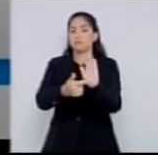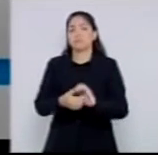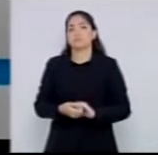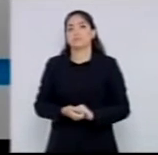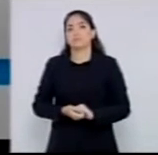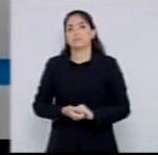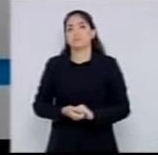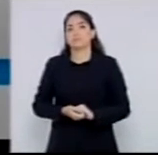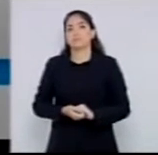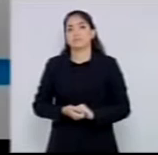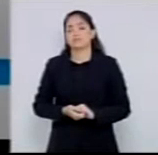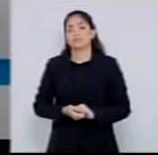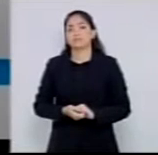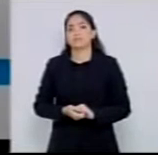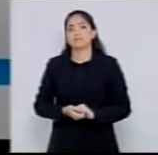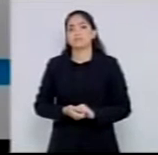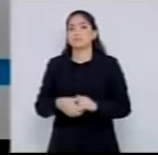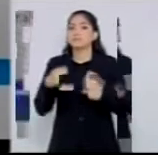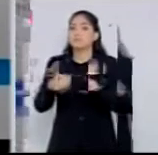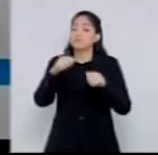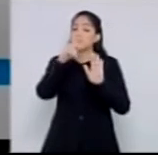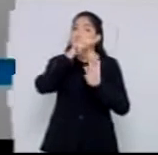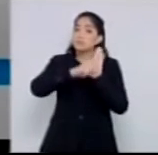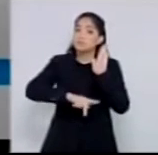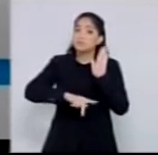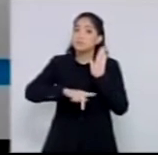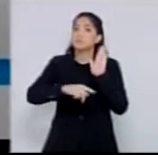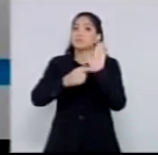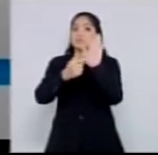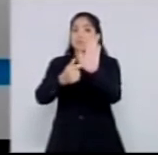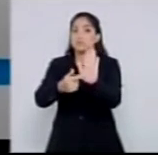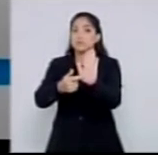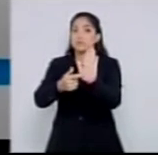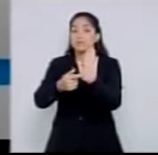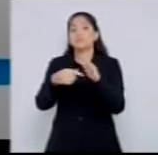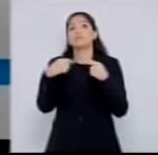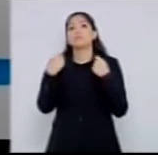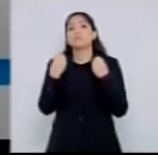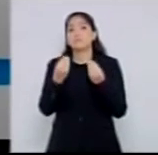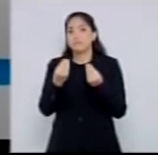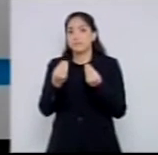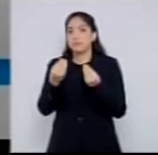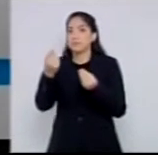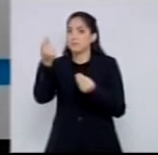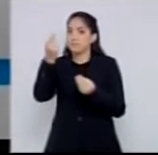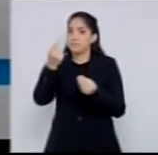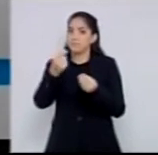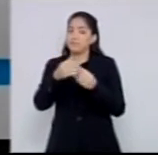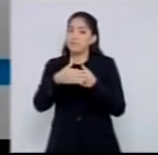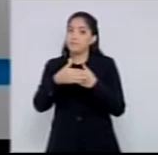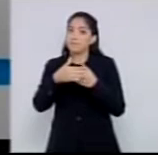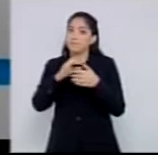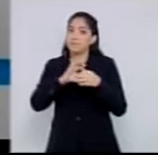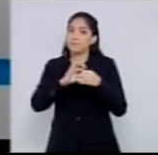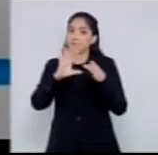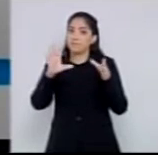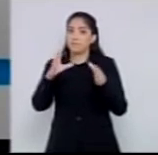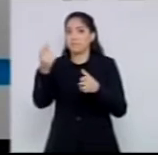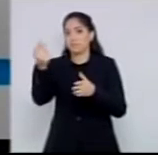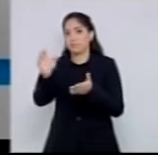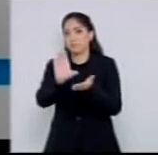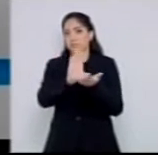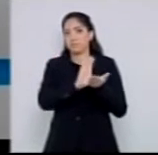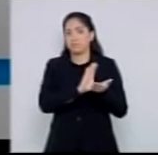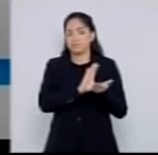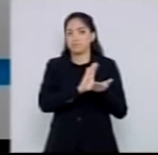certidões, as negativas e os projetos executivos para o recurso fazer. Eu estou falando de dia 7